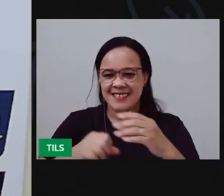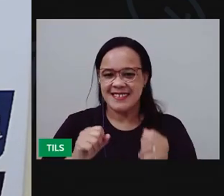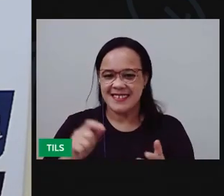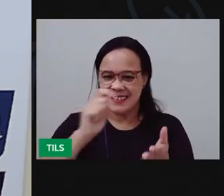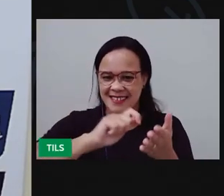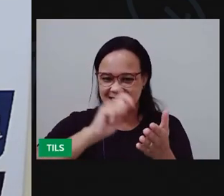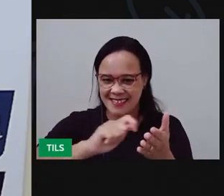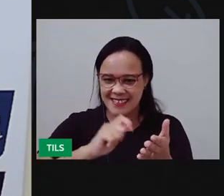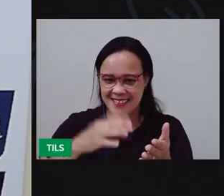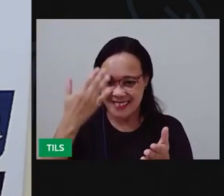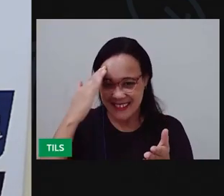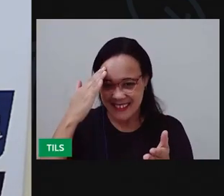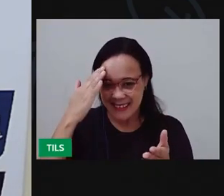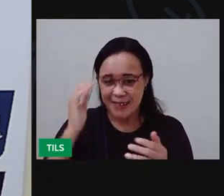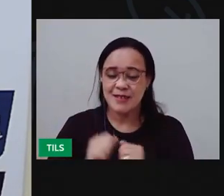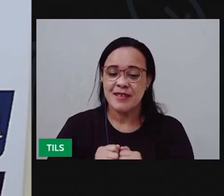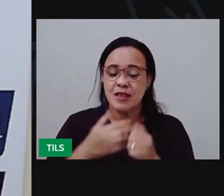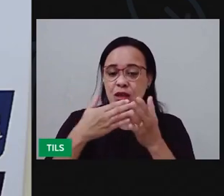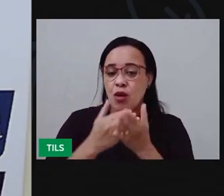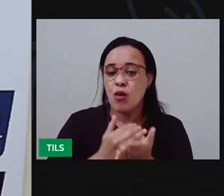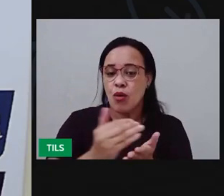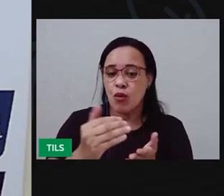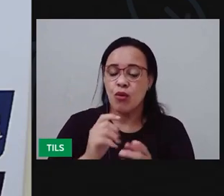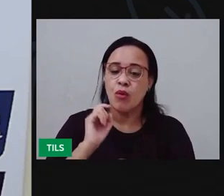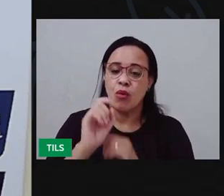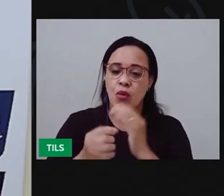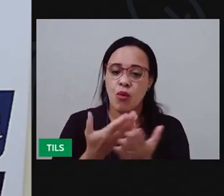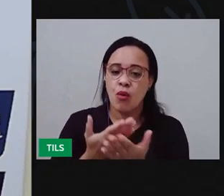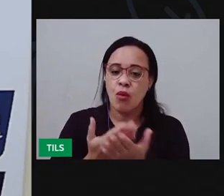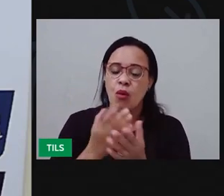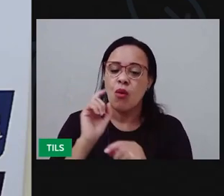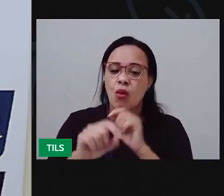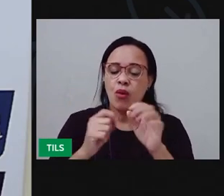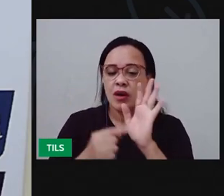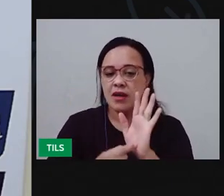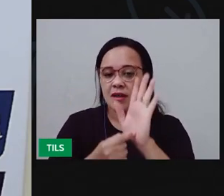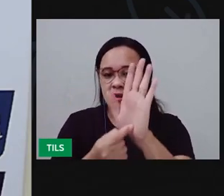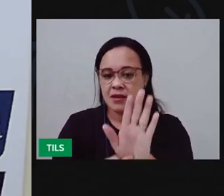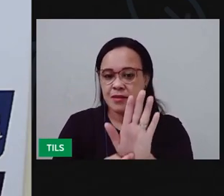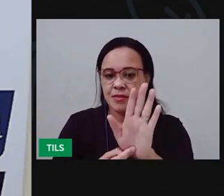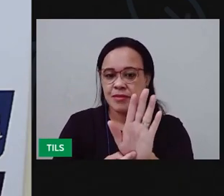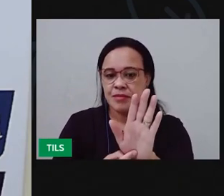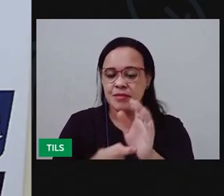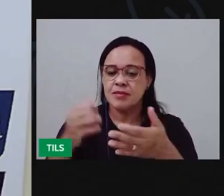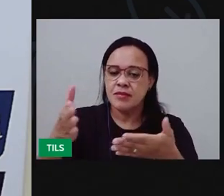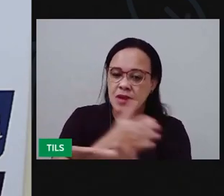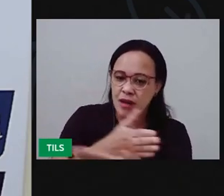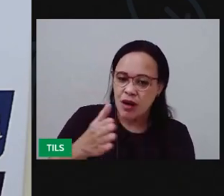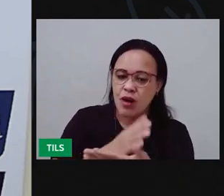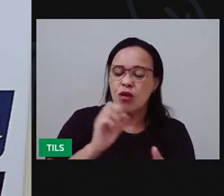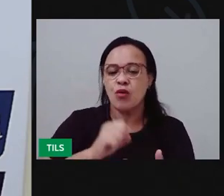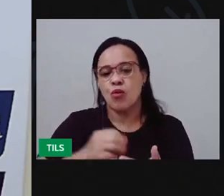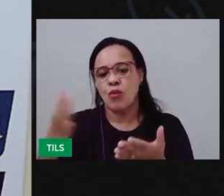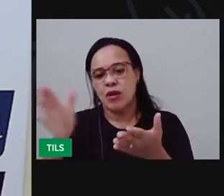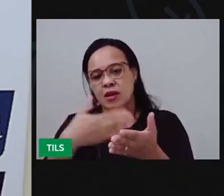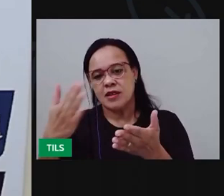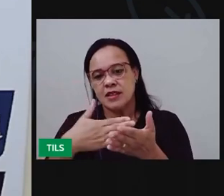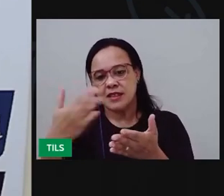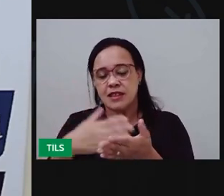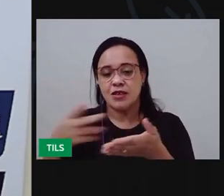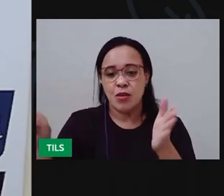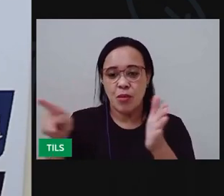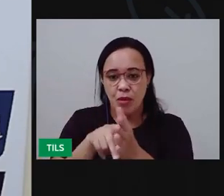Eu quero começar a aula de hoje mostrando para vocês algumas literaturas de cordel